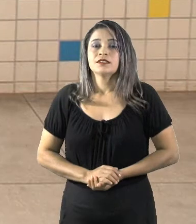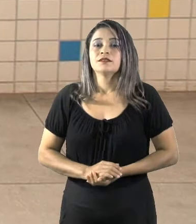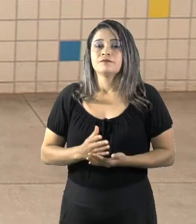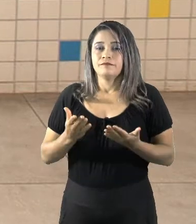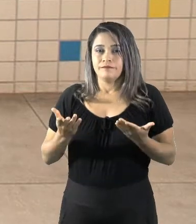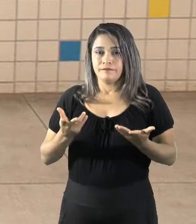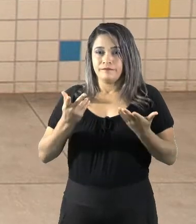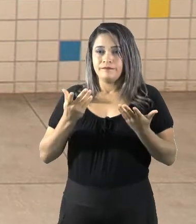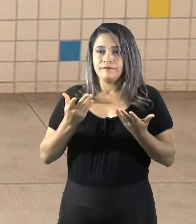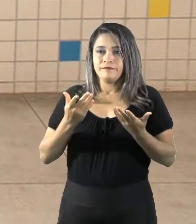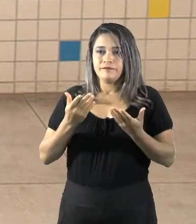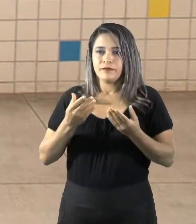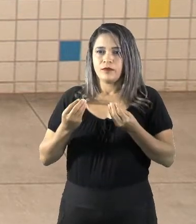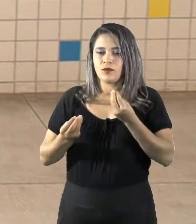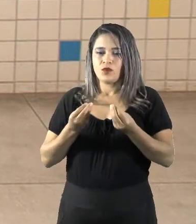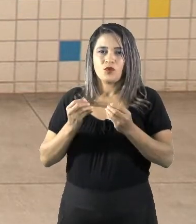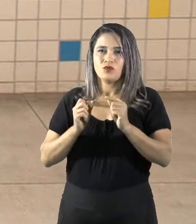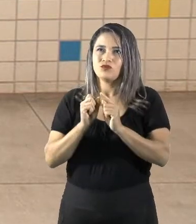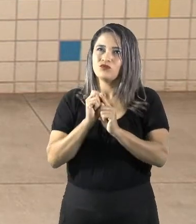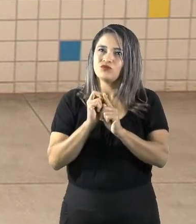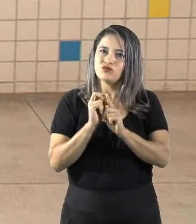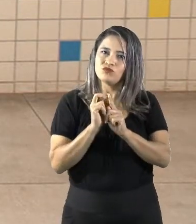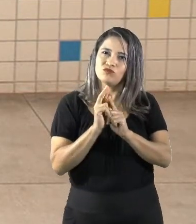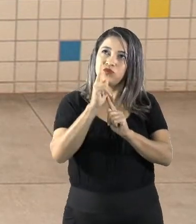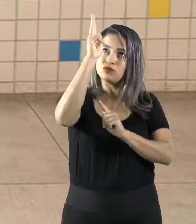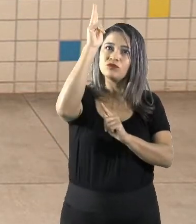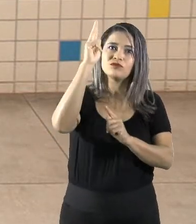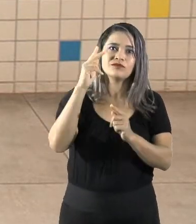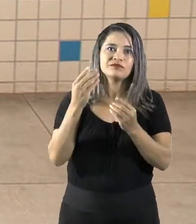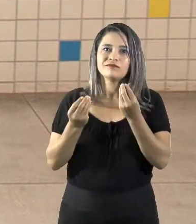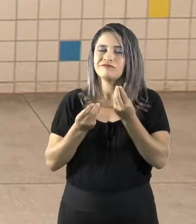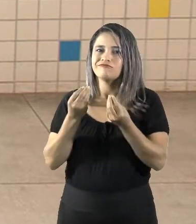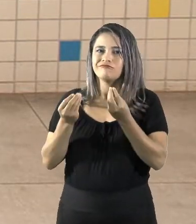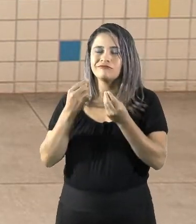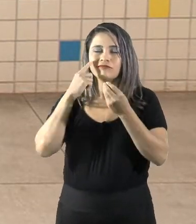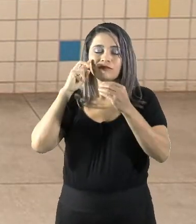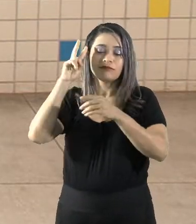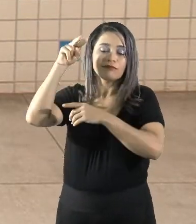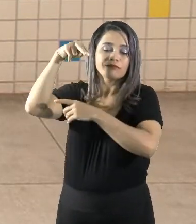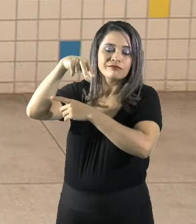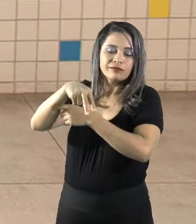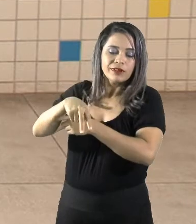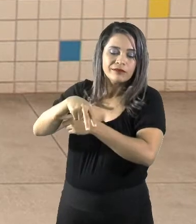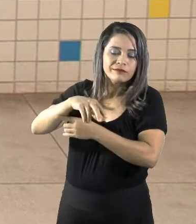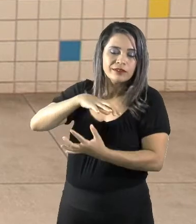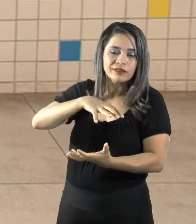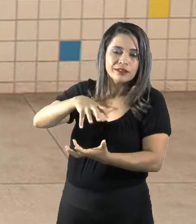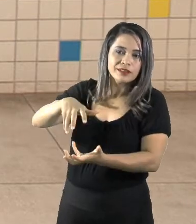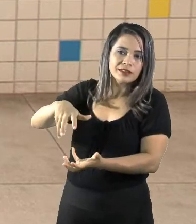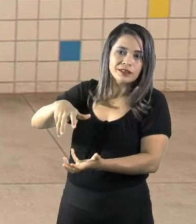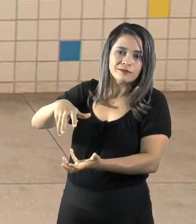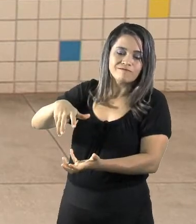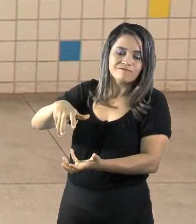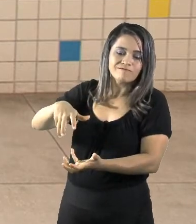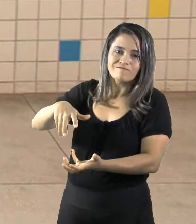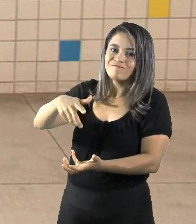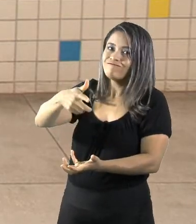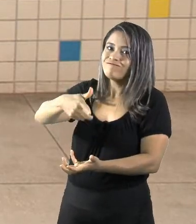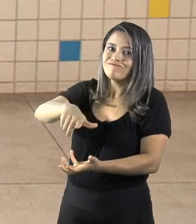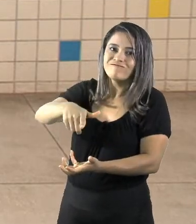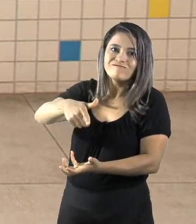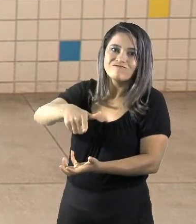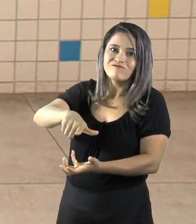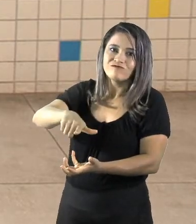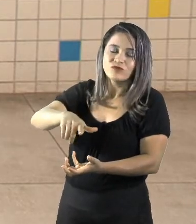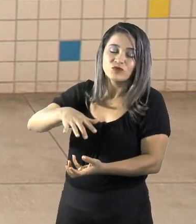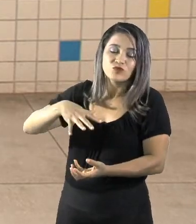de mandar uma nave espacial lá para fora, fora da nossa árbitra, para ver o formato do nosso planeta? Então, tudo